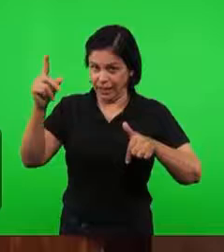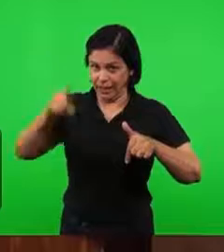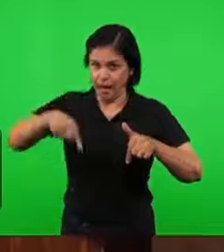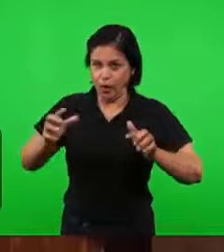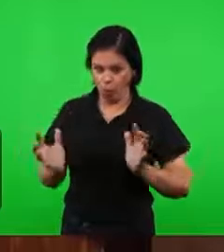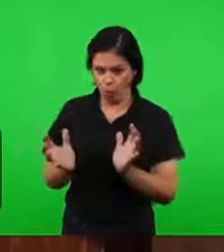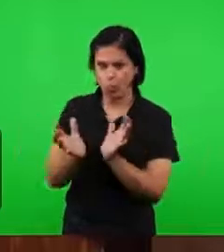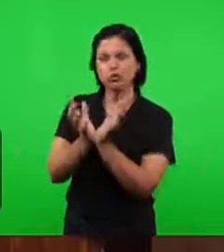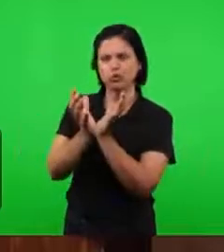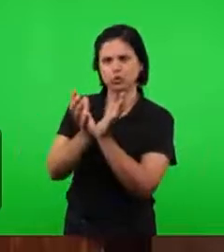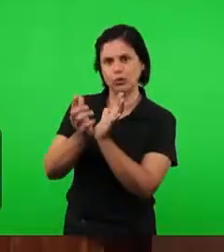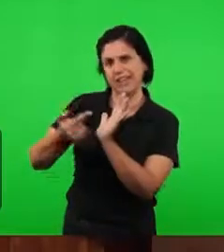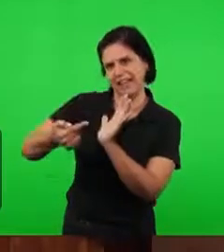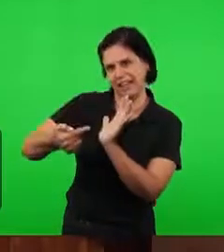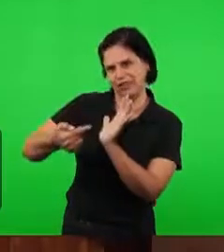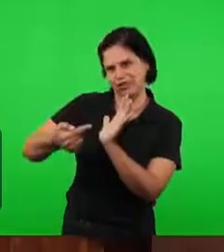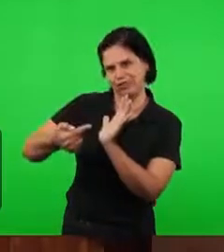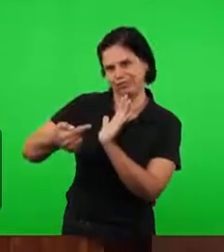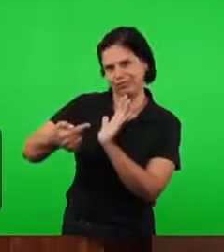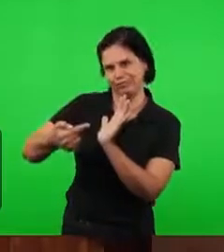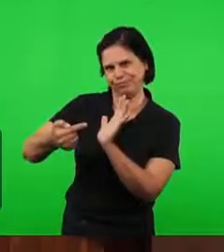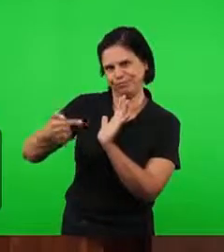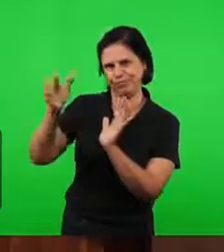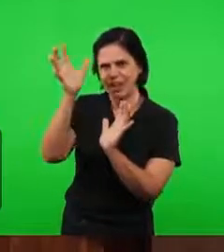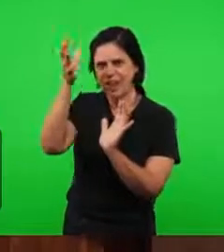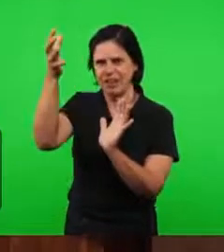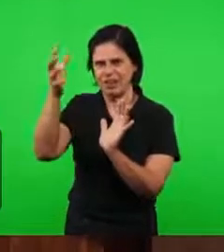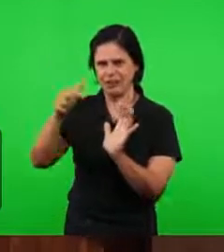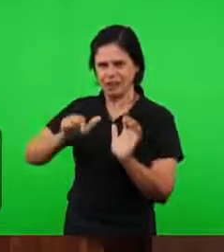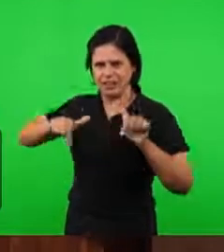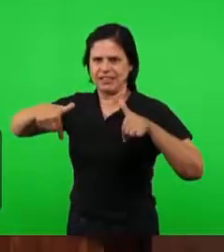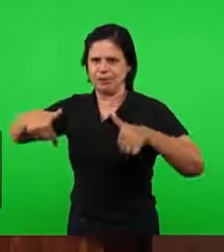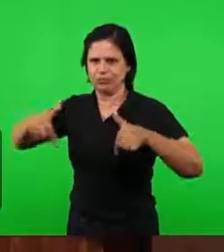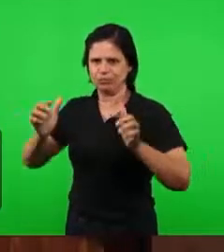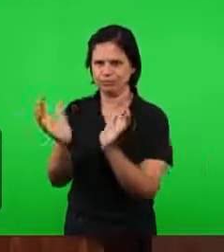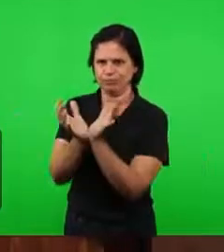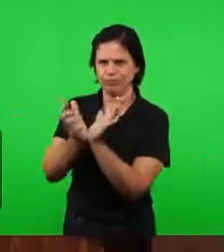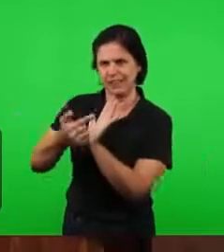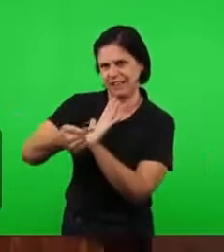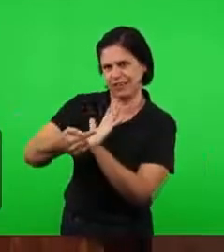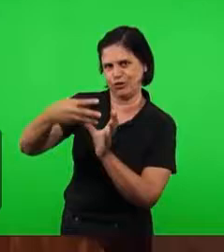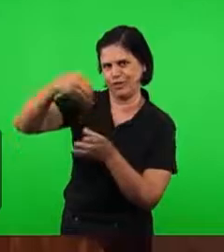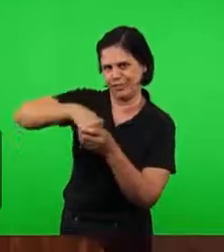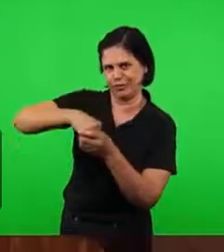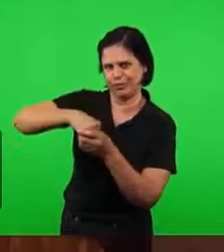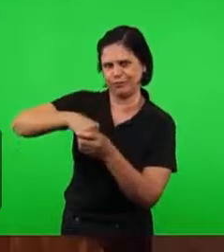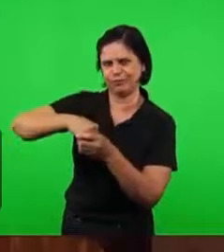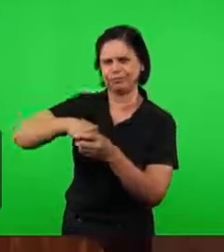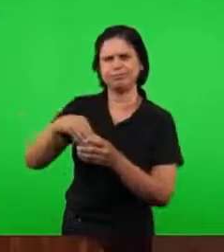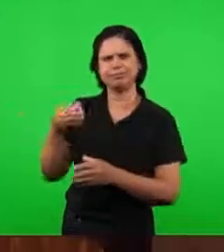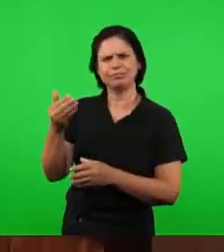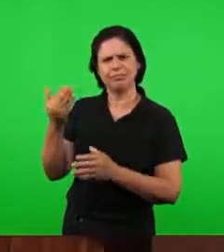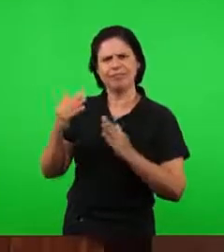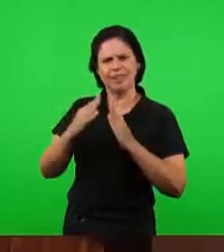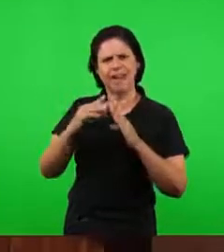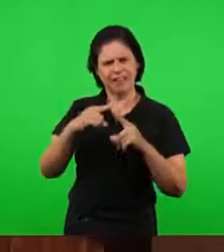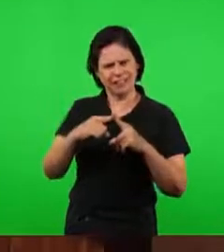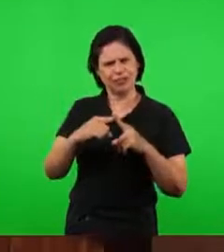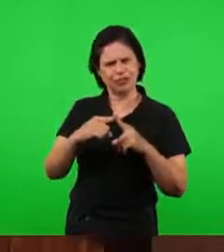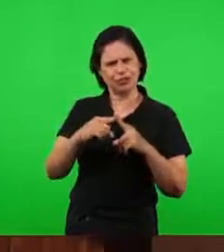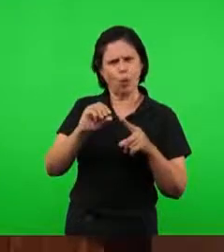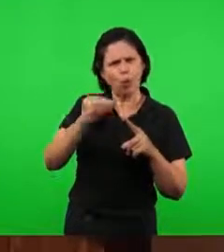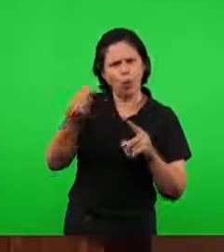É dizer, a igreja, o cristianismo, que já sofreu a mudança de nome,